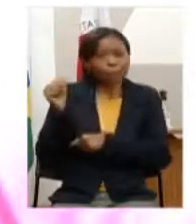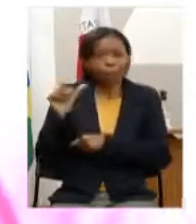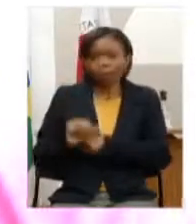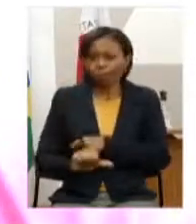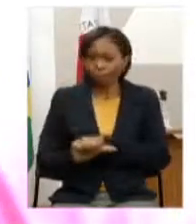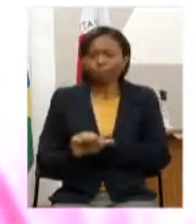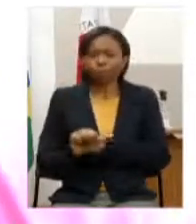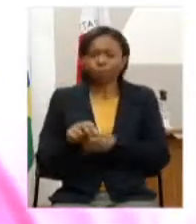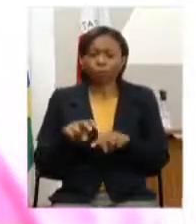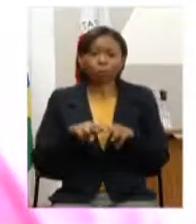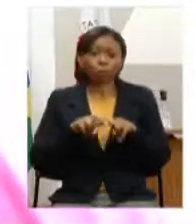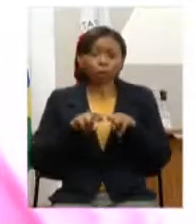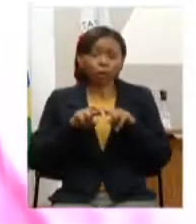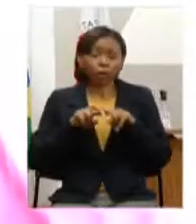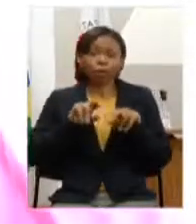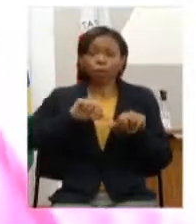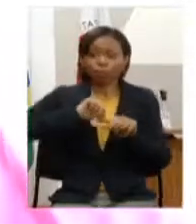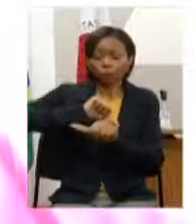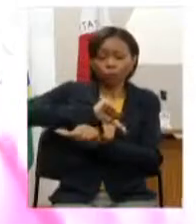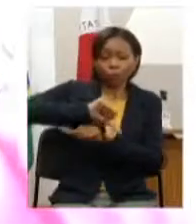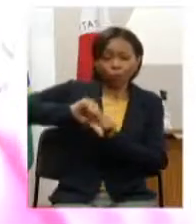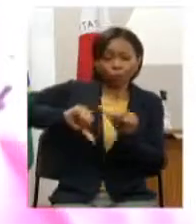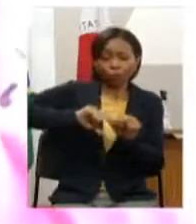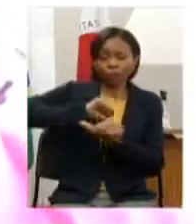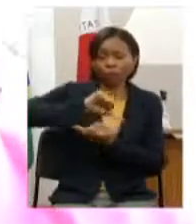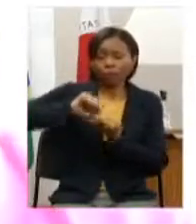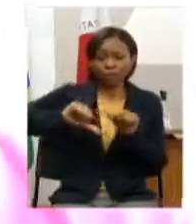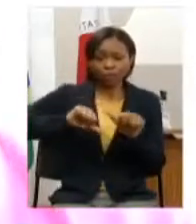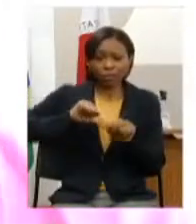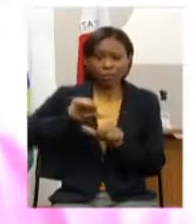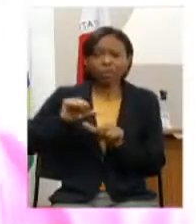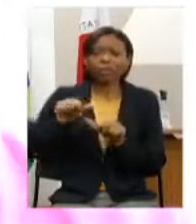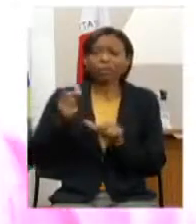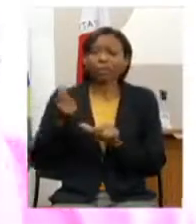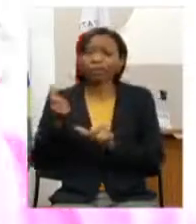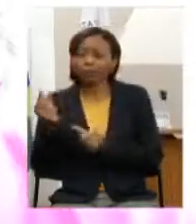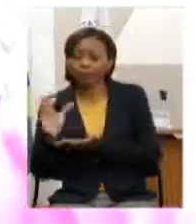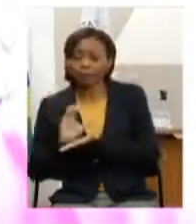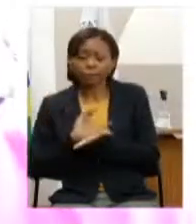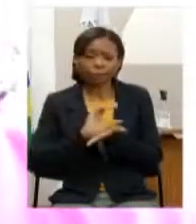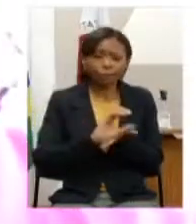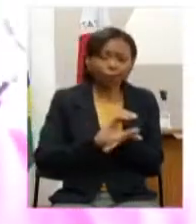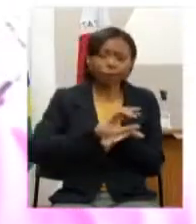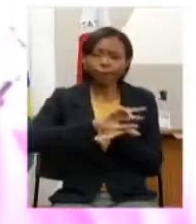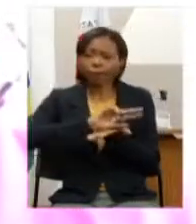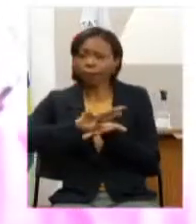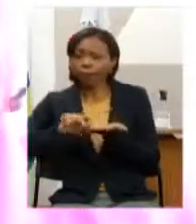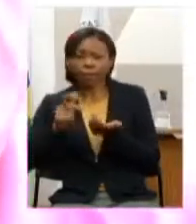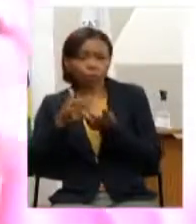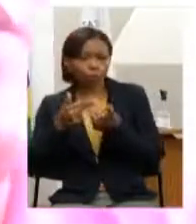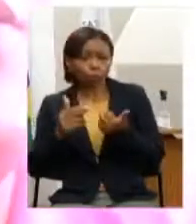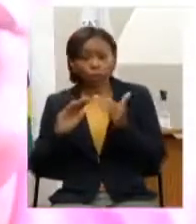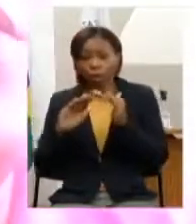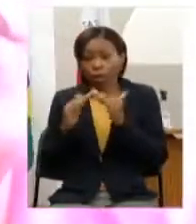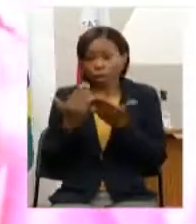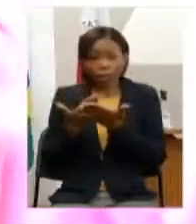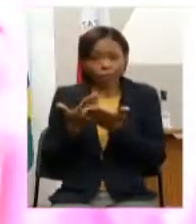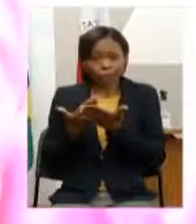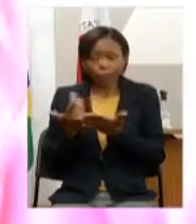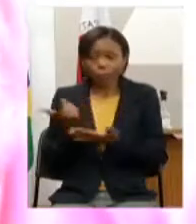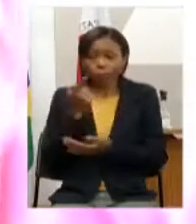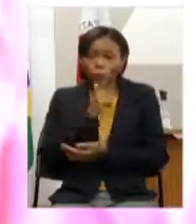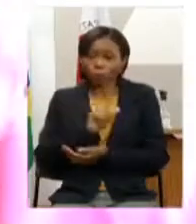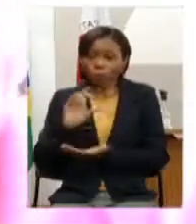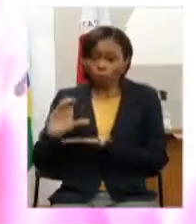toda a mudança dessa transição de um regramento para outro as escolas só conseguiram acessar os recursos para